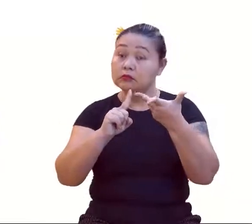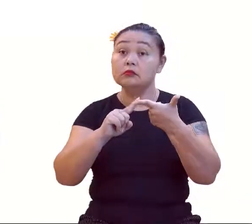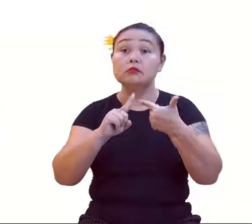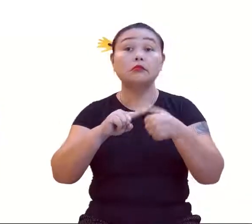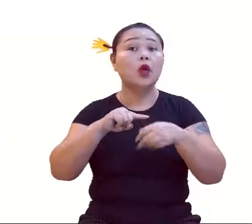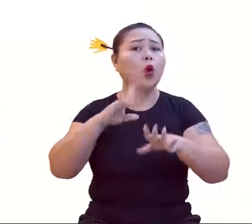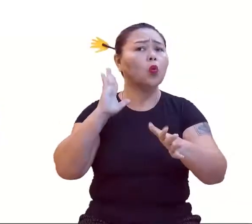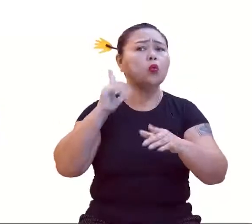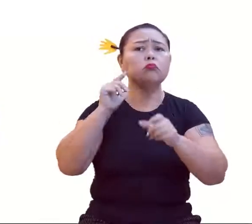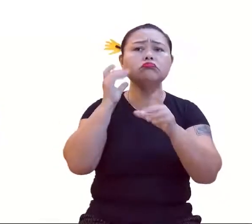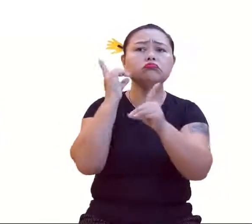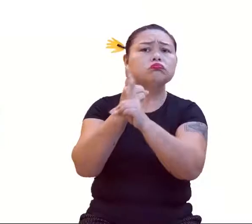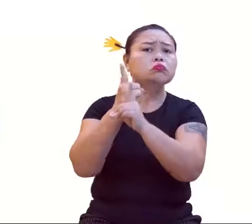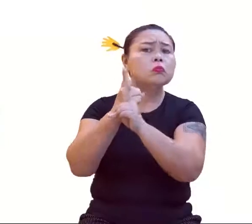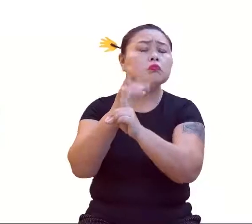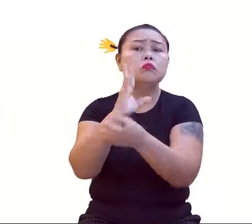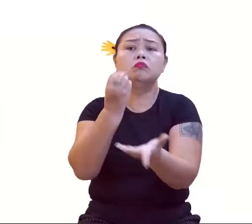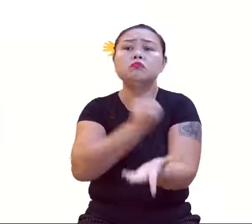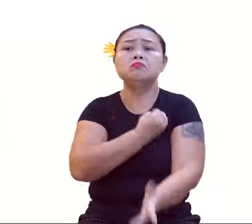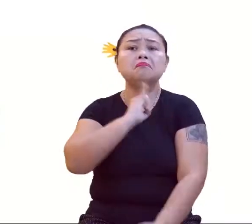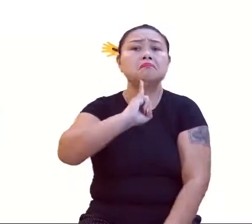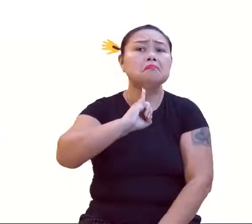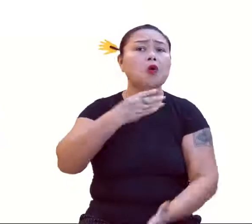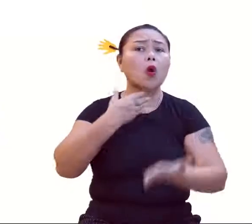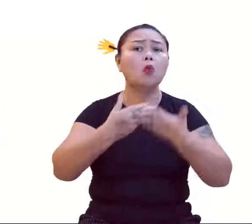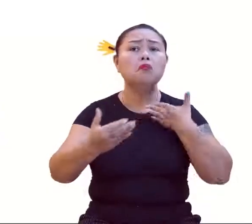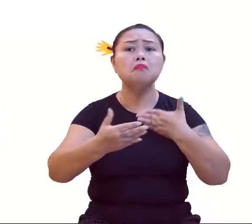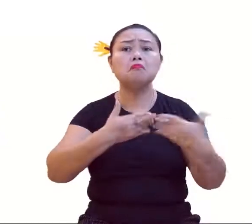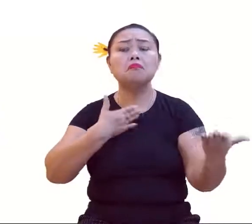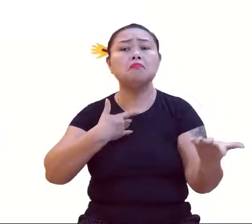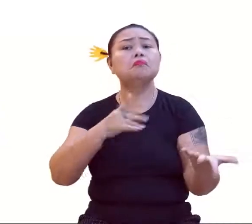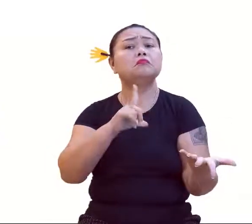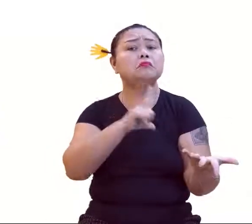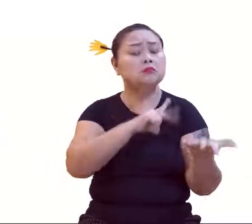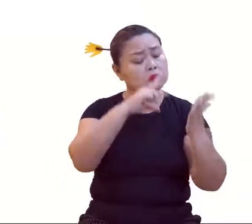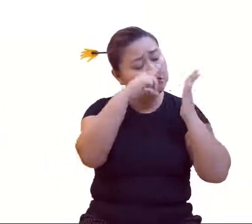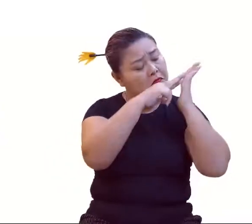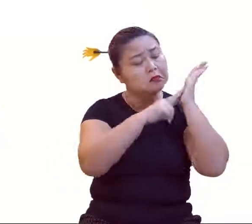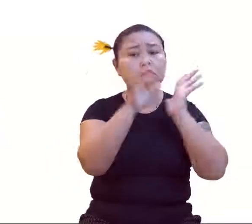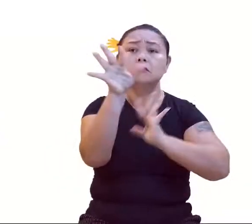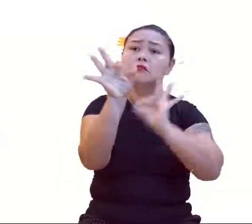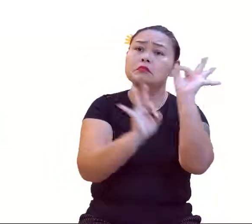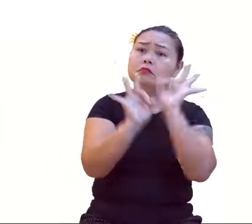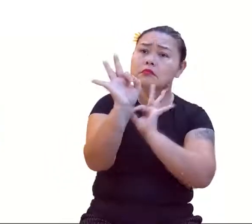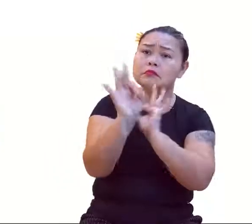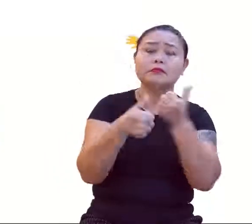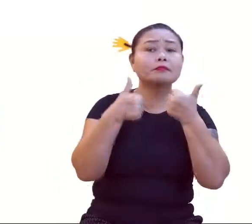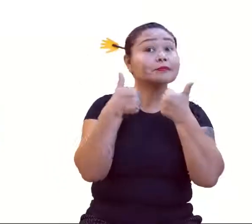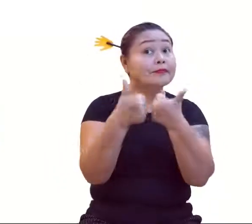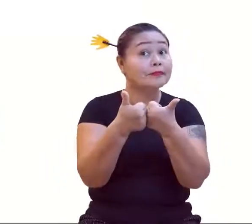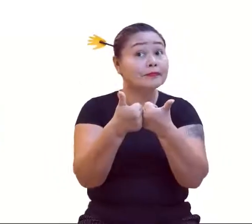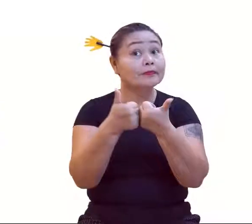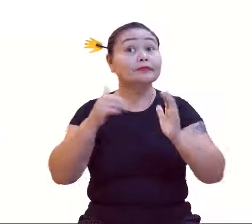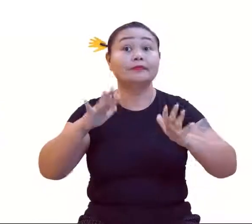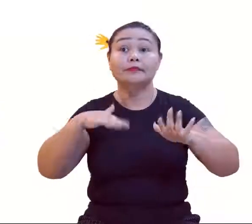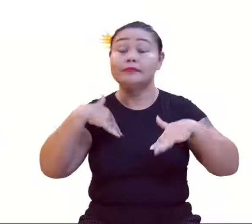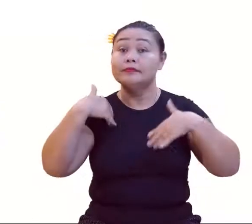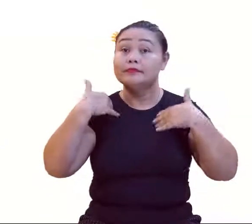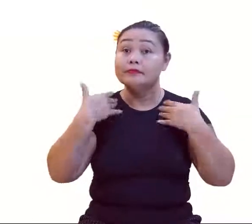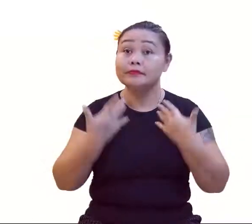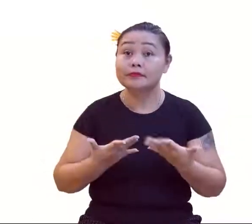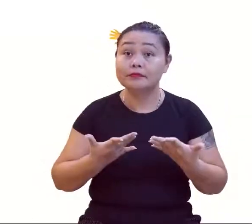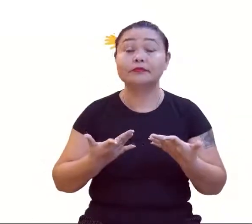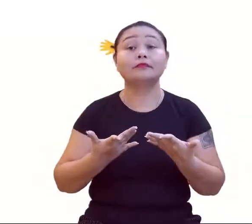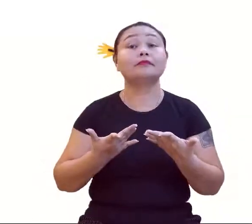encontrar o número ímpar que eu quiser, tendo essa lei de formação. Beleza. Então, claro que para